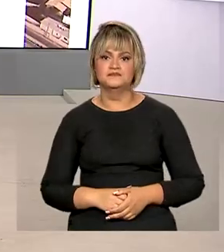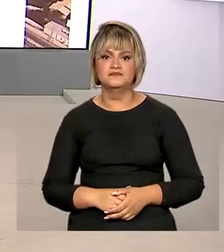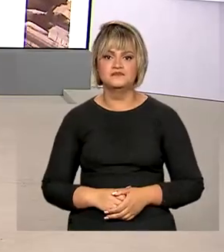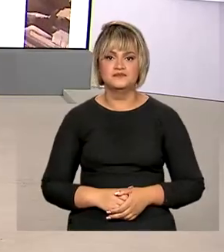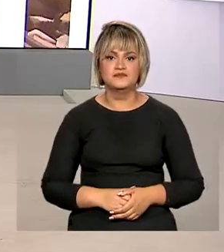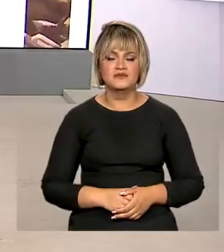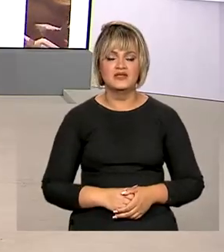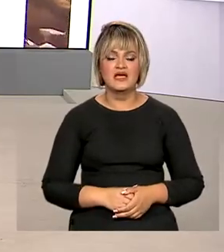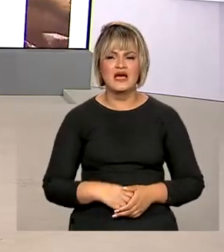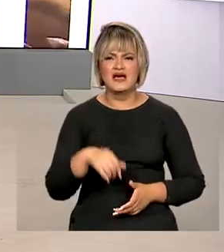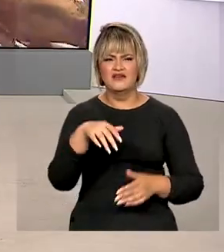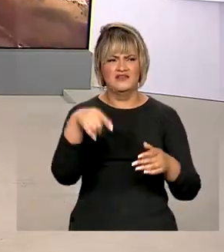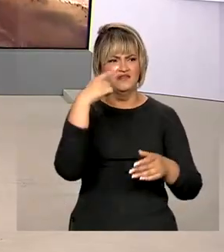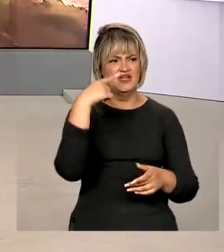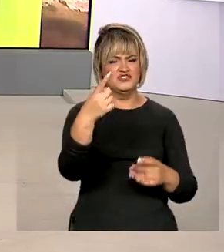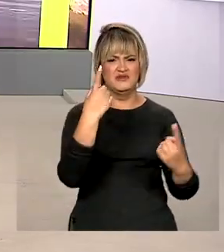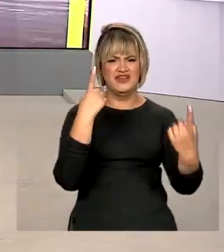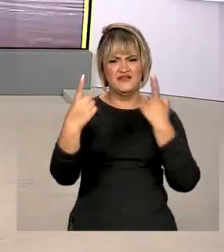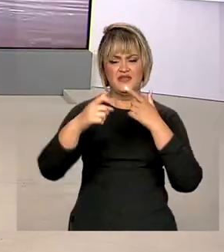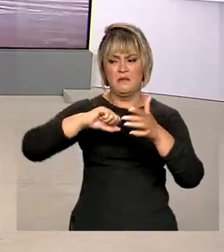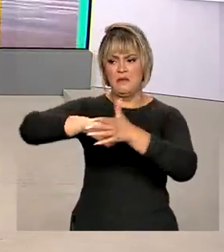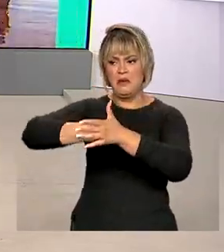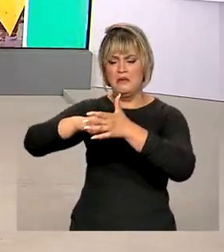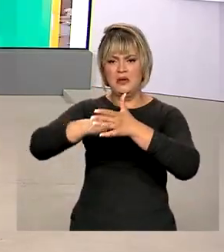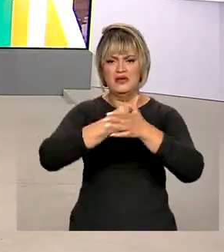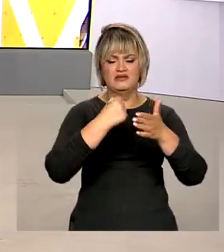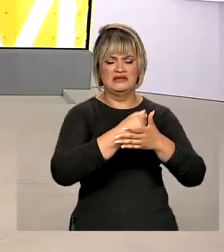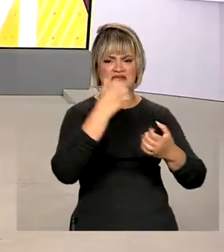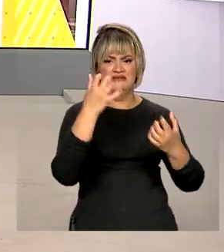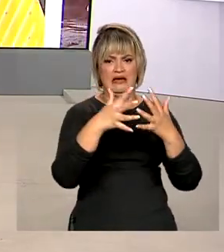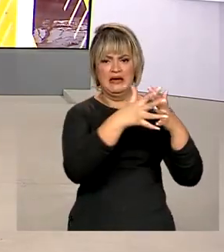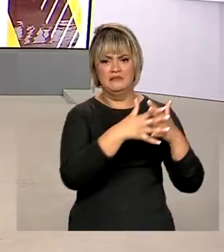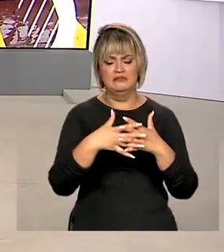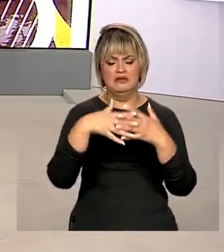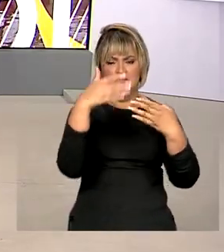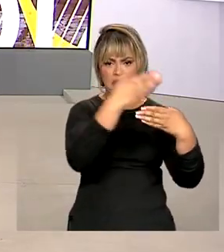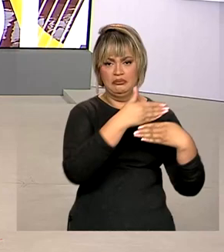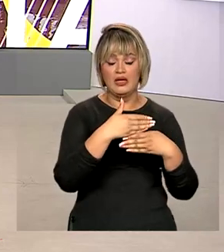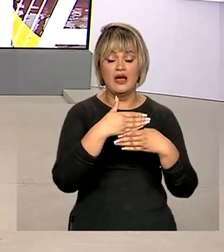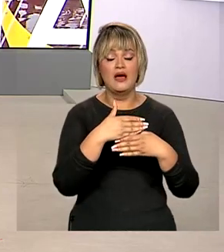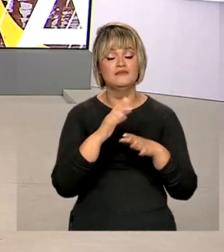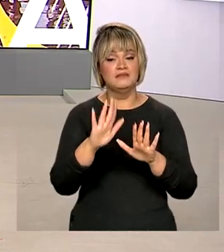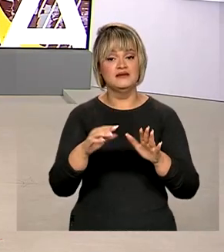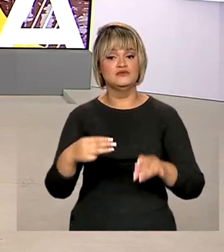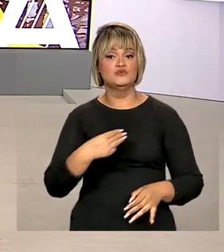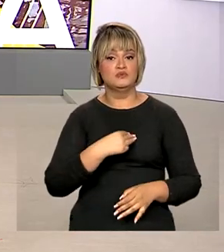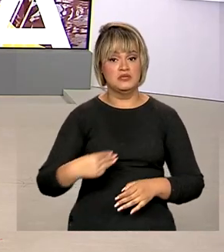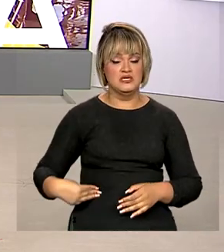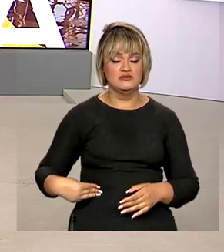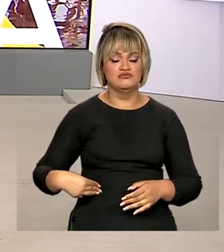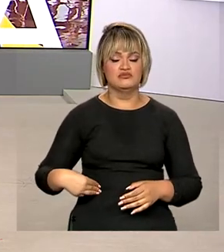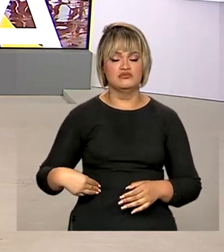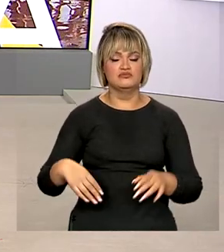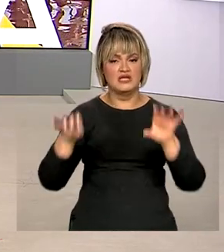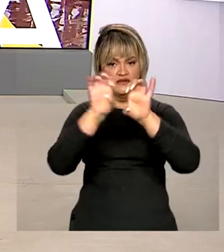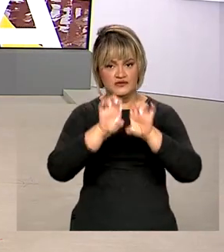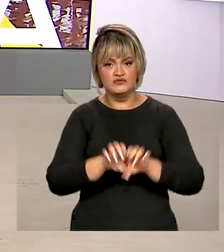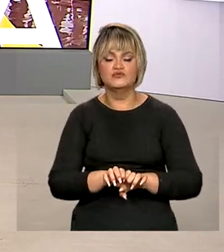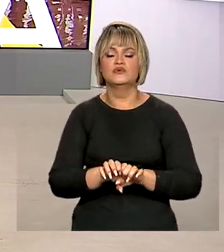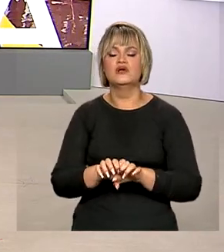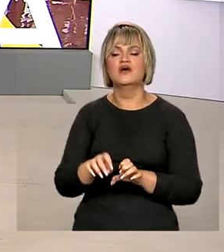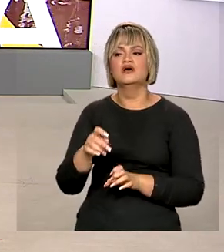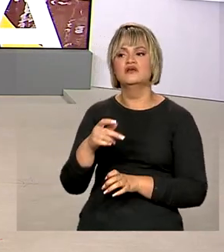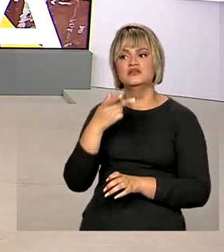E sobre os bloqueios em vias importantes do país, o ministro da Infraestrutura, Marcelo Sampaio, defendeu a ordem e o